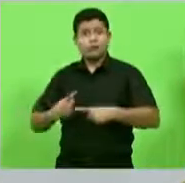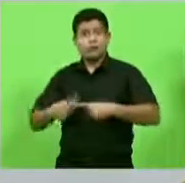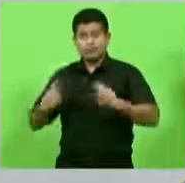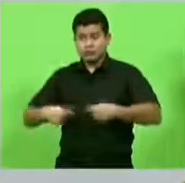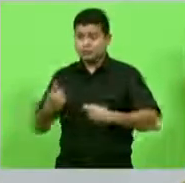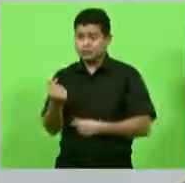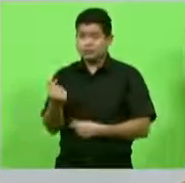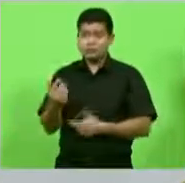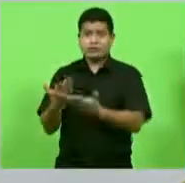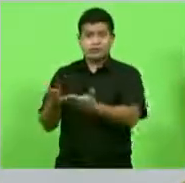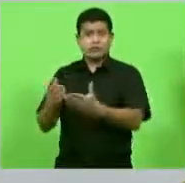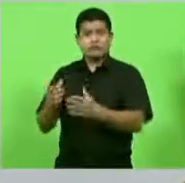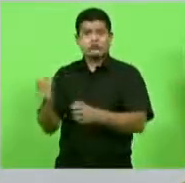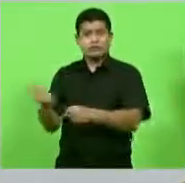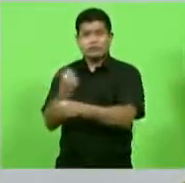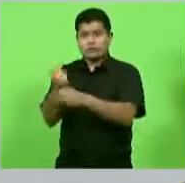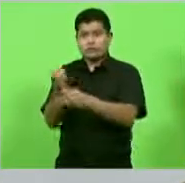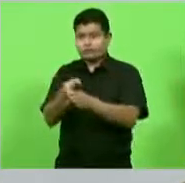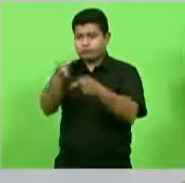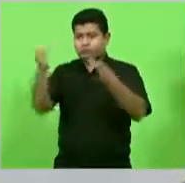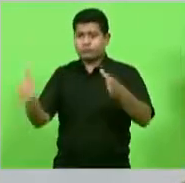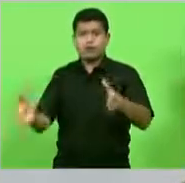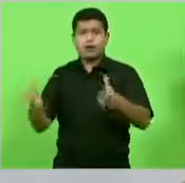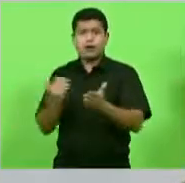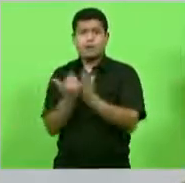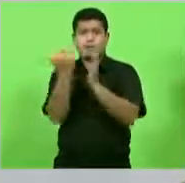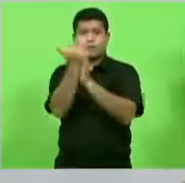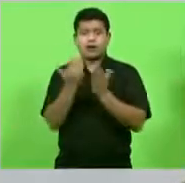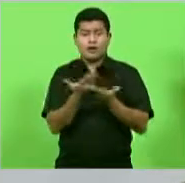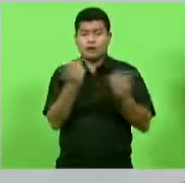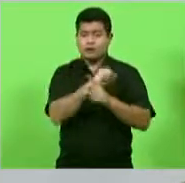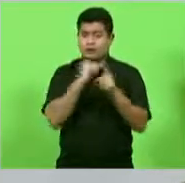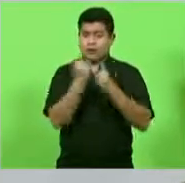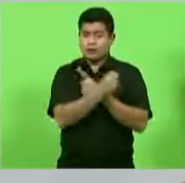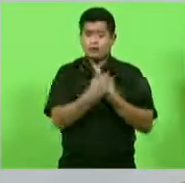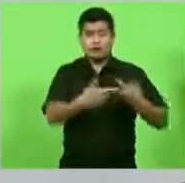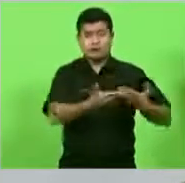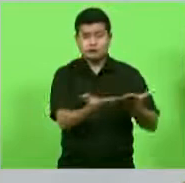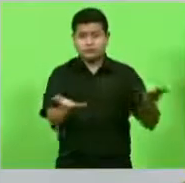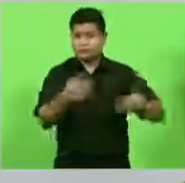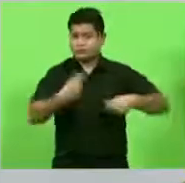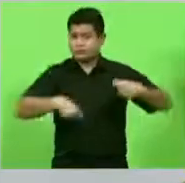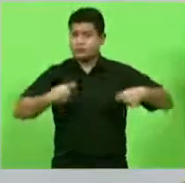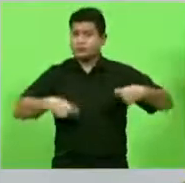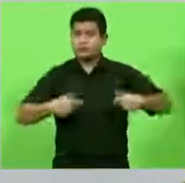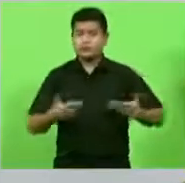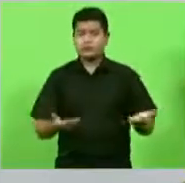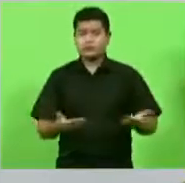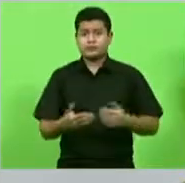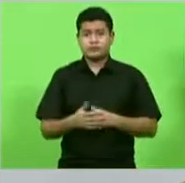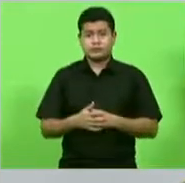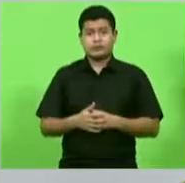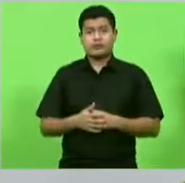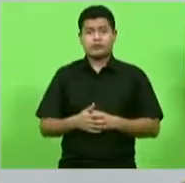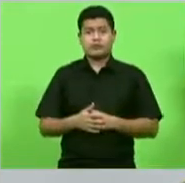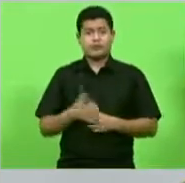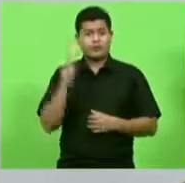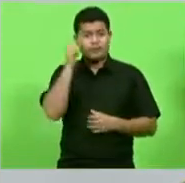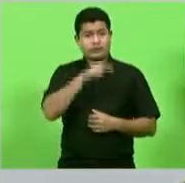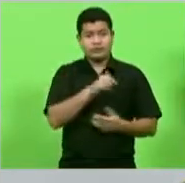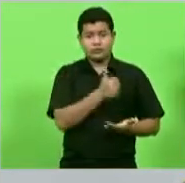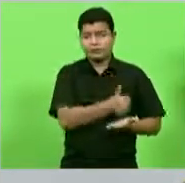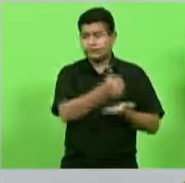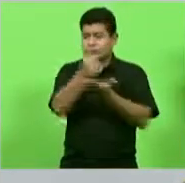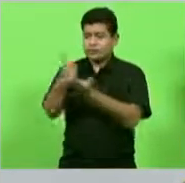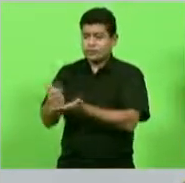e precisa ampliar para que possa a família a sociedade catarinense colocar o seu filho deixar o seu filho lá com qualidade